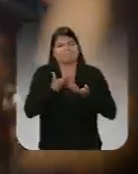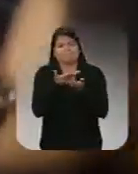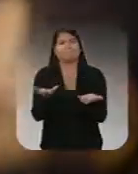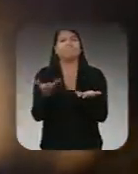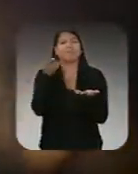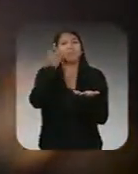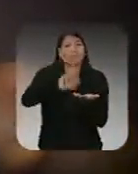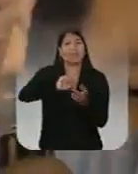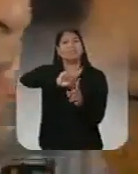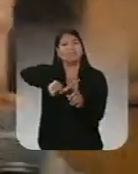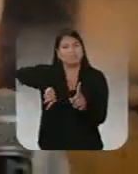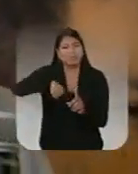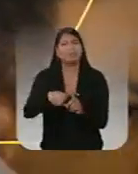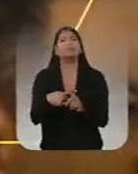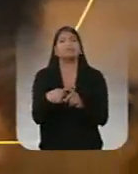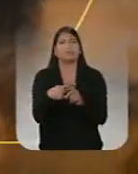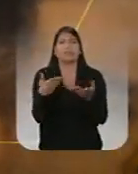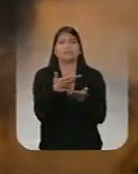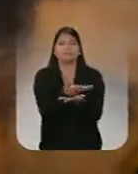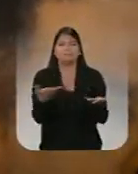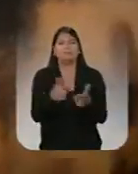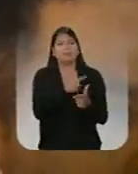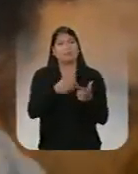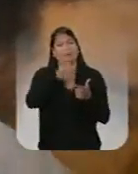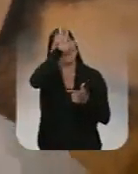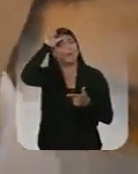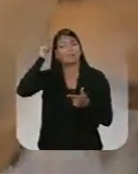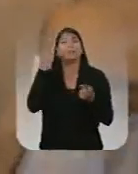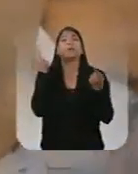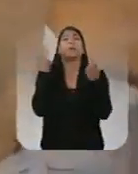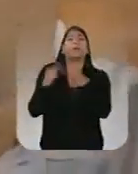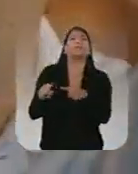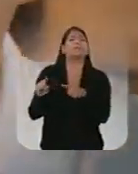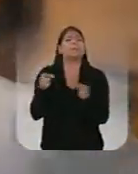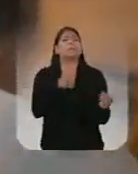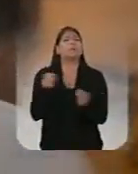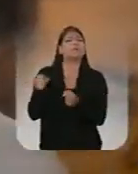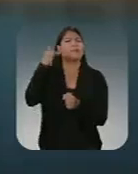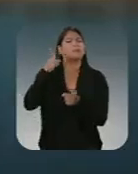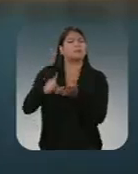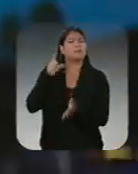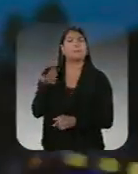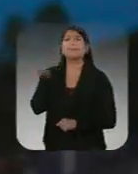vez, do povo do Amazonas contra os poderosos do passado.